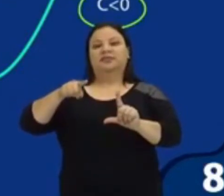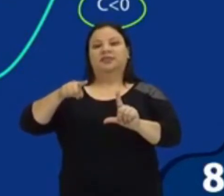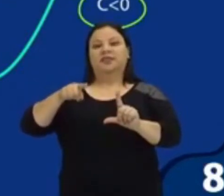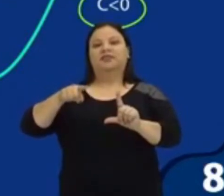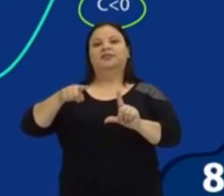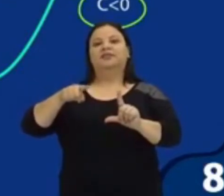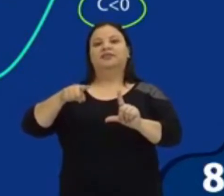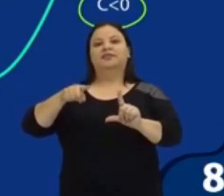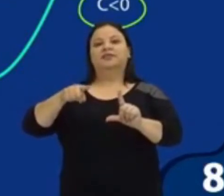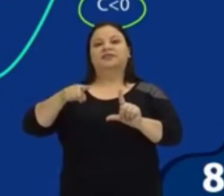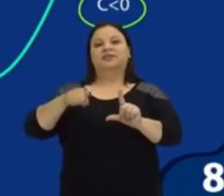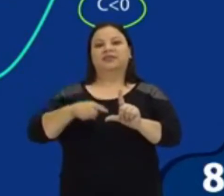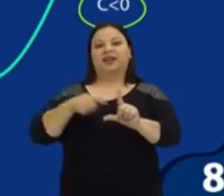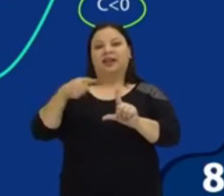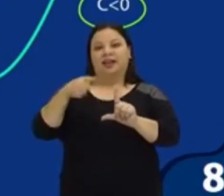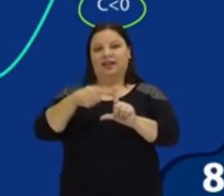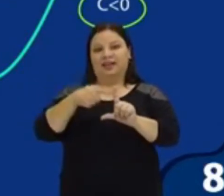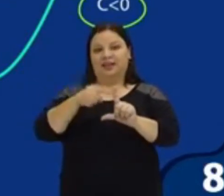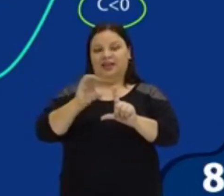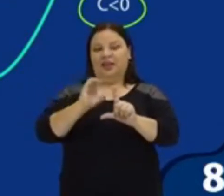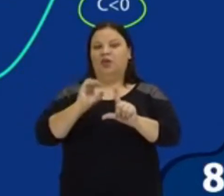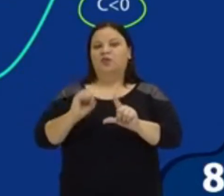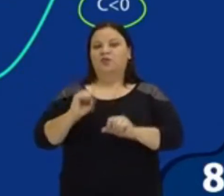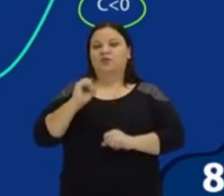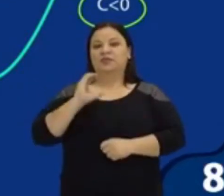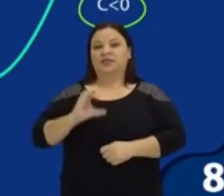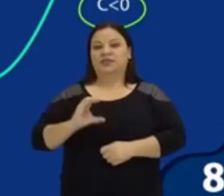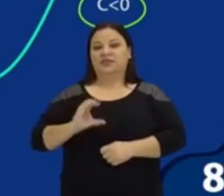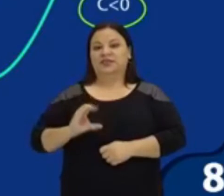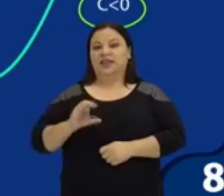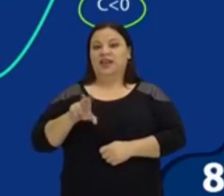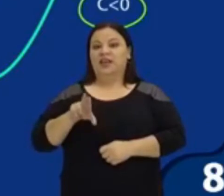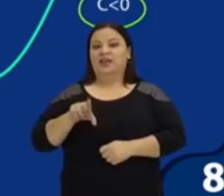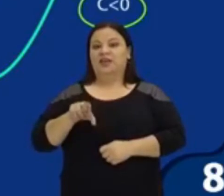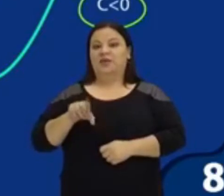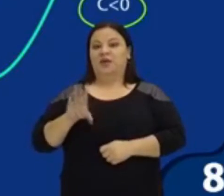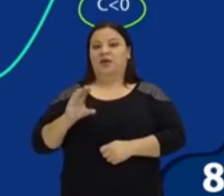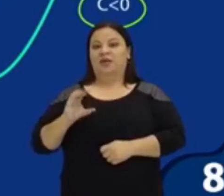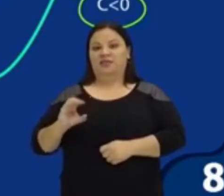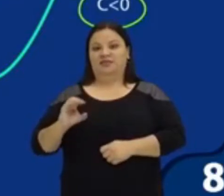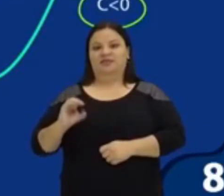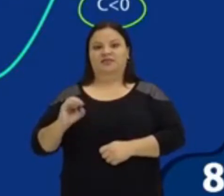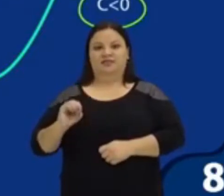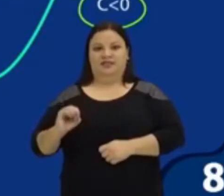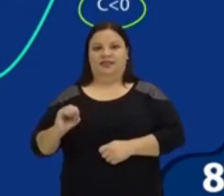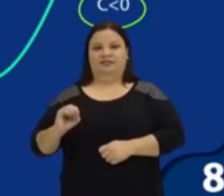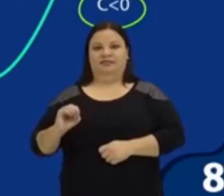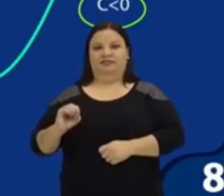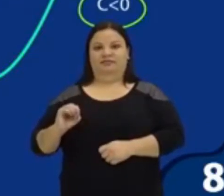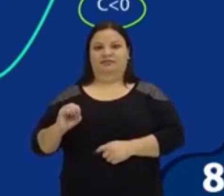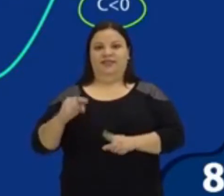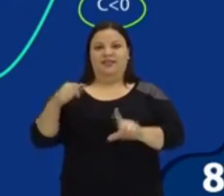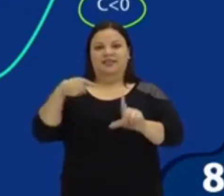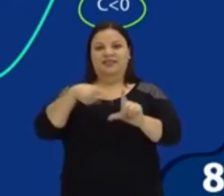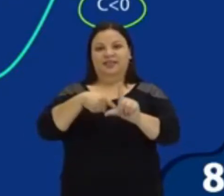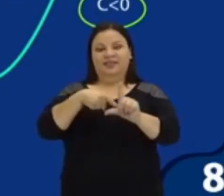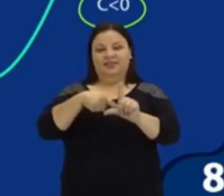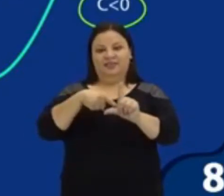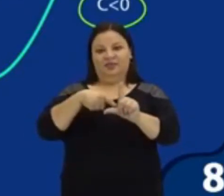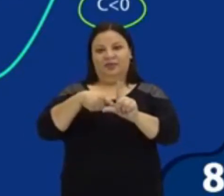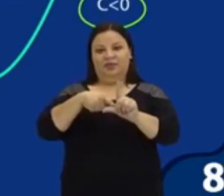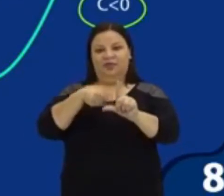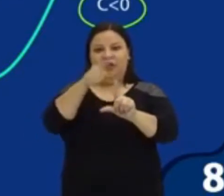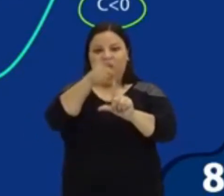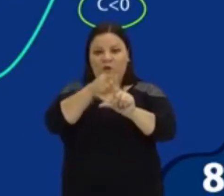que zero. Então, aqui eu tenho C igual a zero, justamente nesse ponto aqui, ó, que o valor de C vai